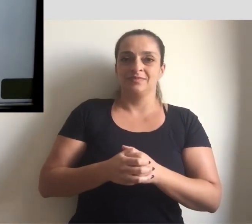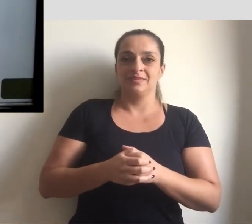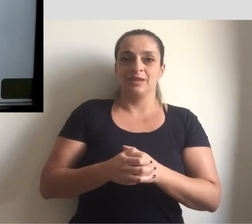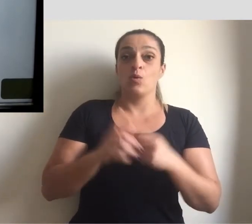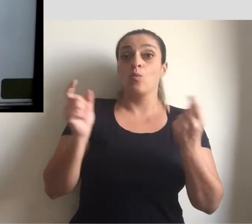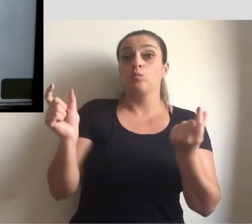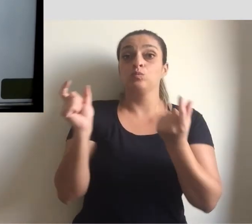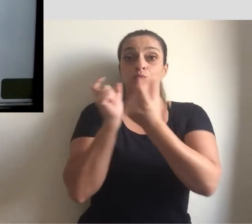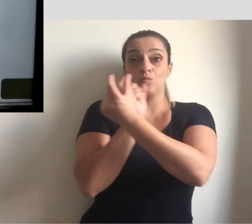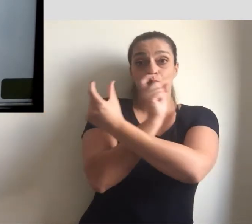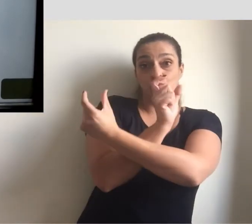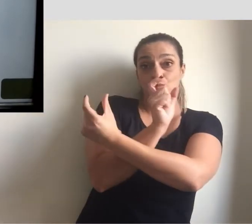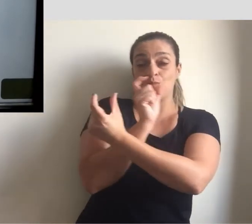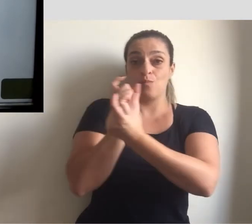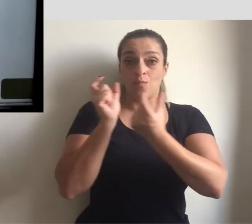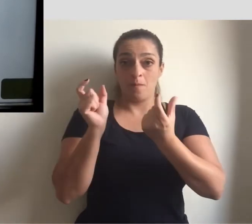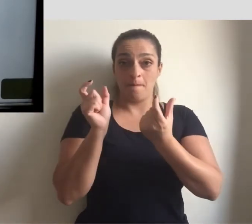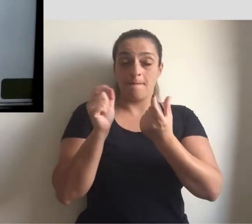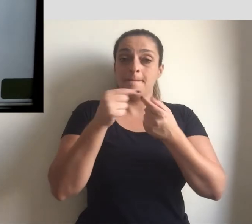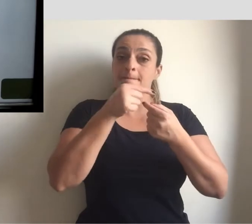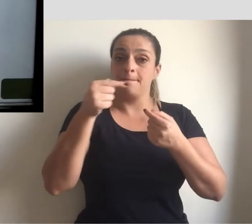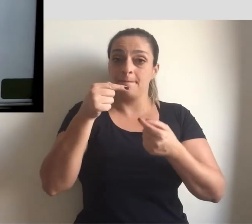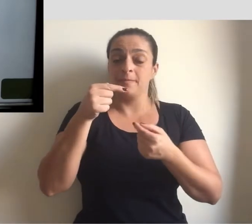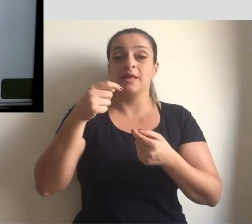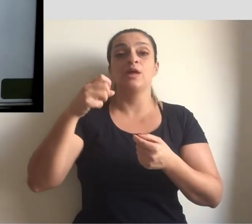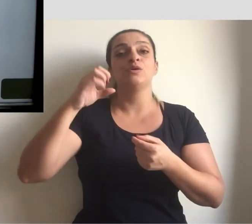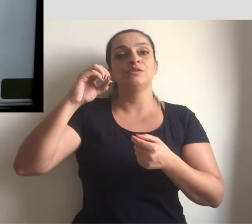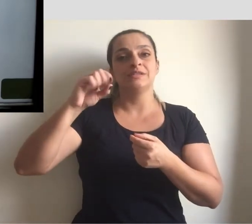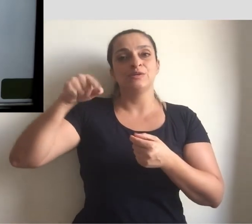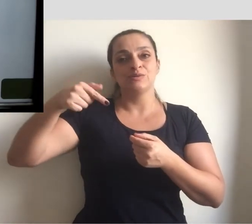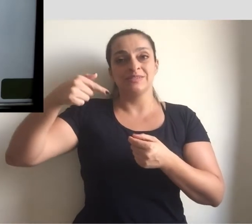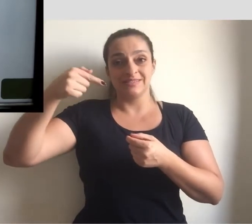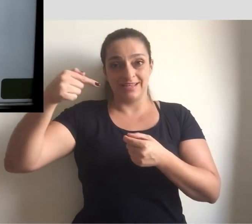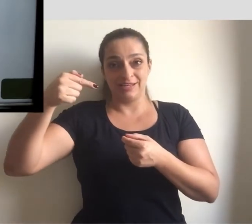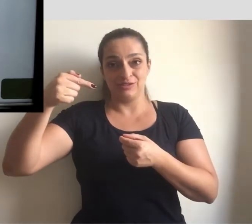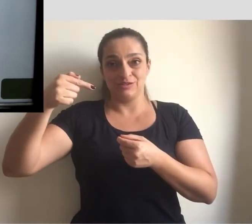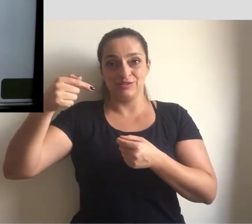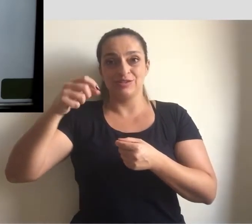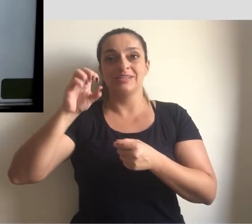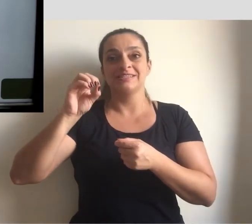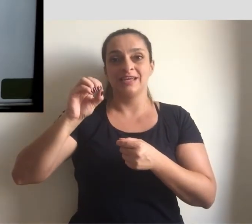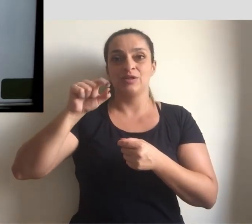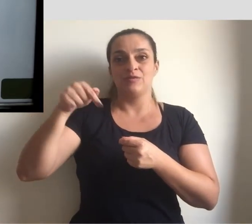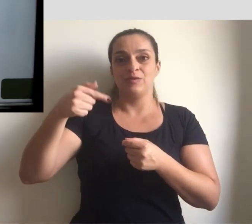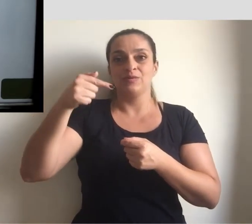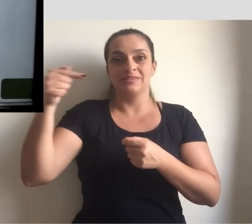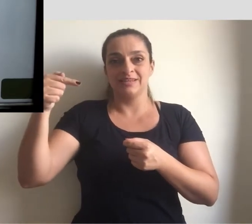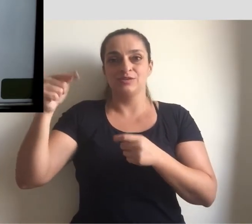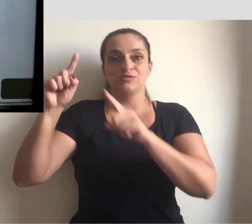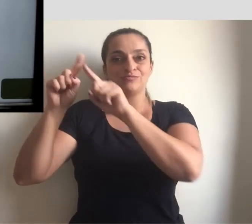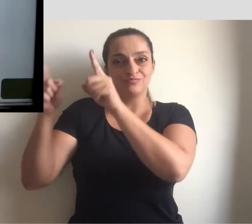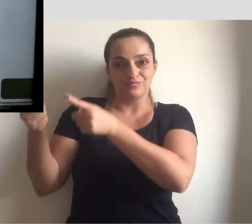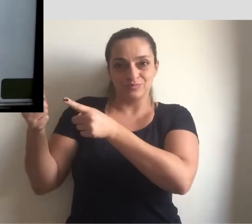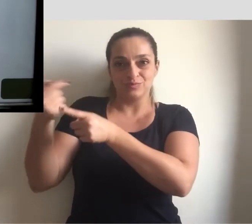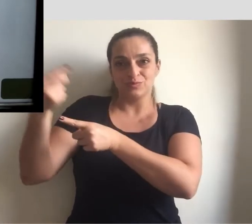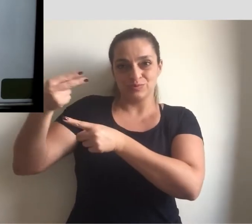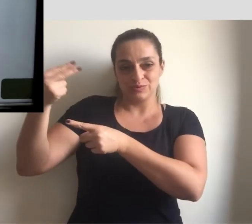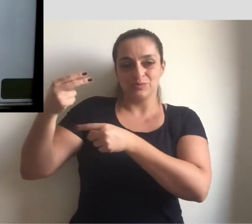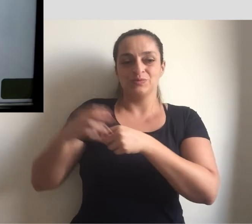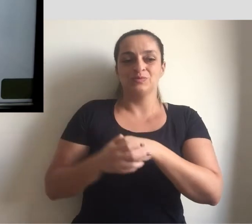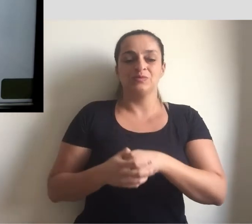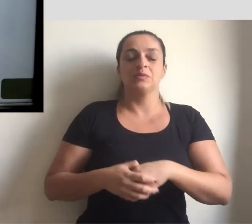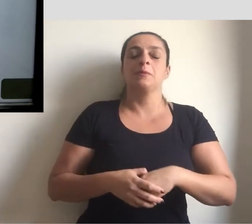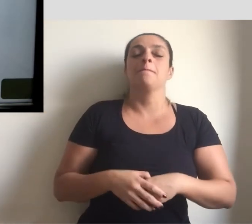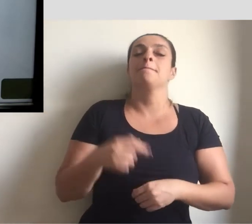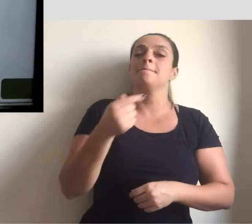Eu vou subtrair 0,7x no primeiro membro e 0,7x negativo no segundo membro. Então,